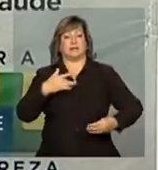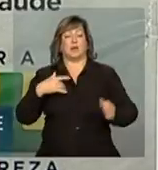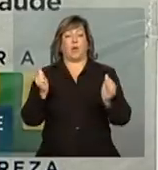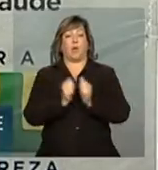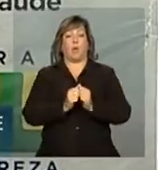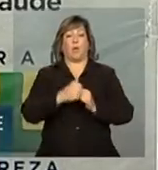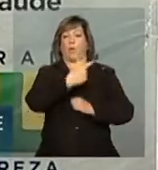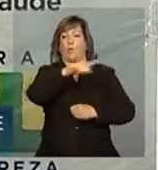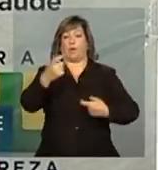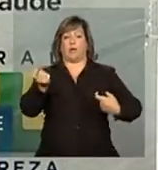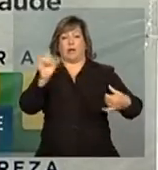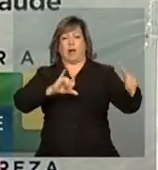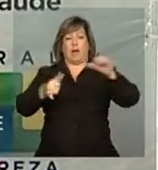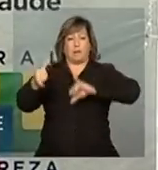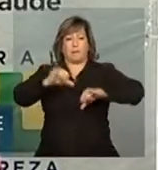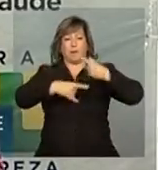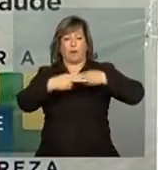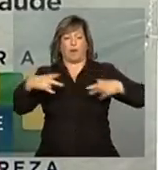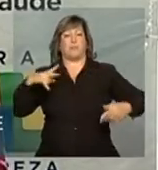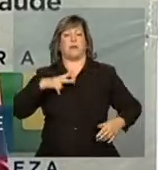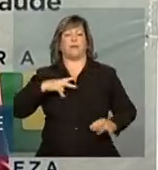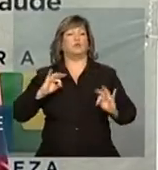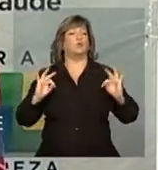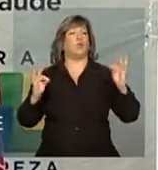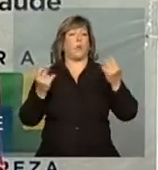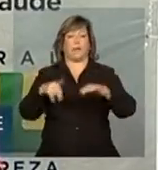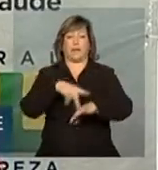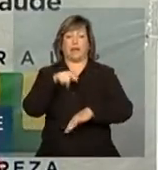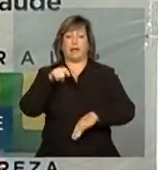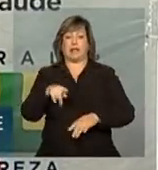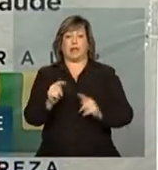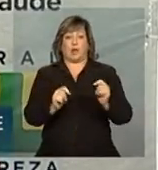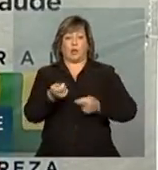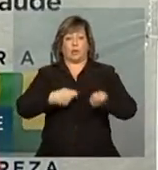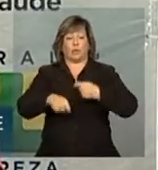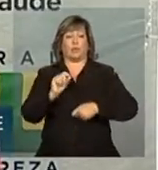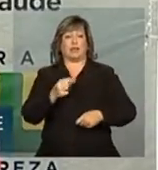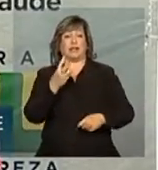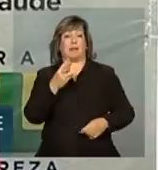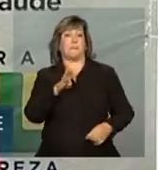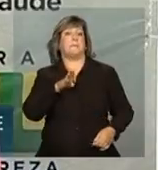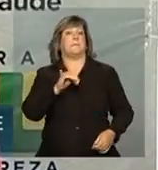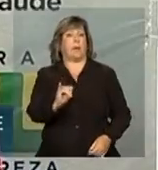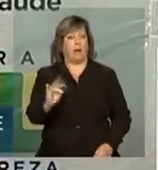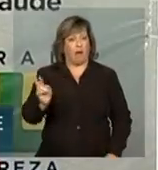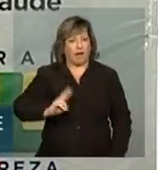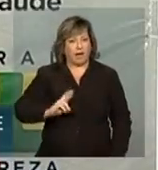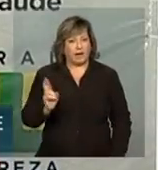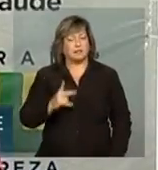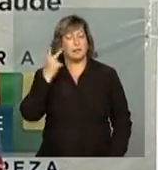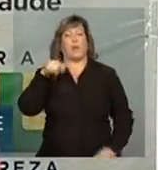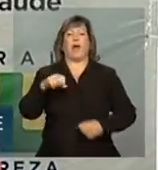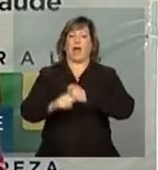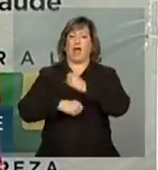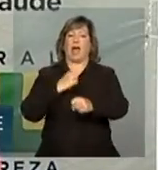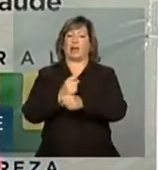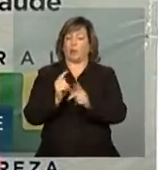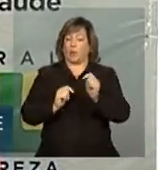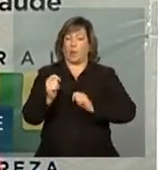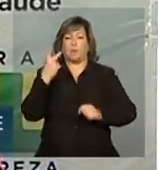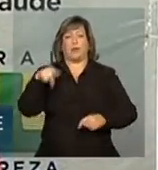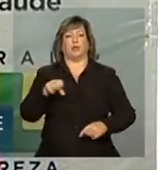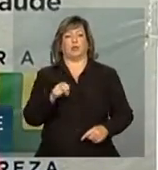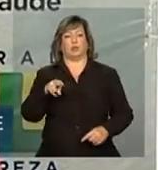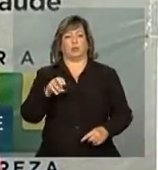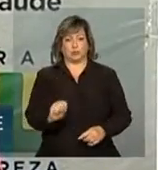laboratórios privados de todo o país. Isso deve gerar uma economia de 3 bilhões de reais ao ano ao Sistema